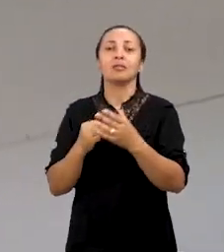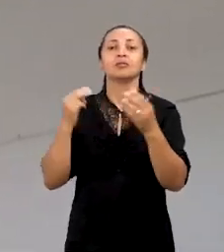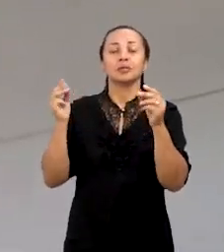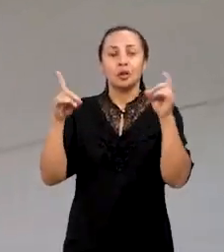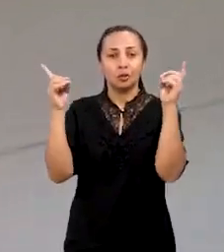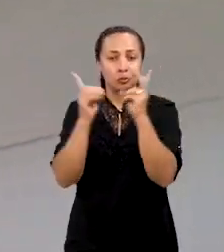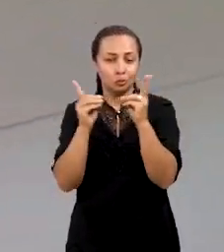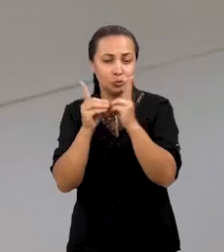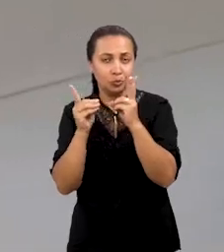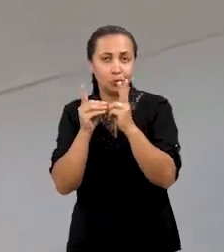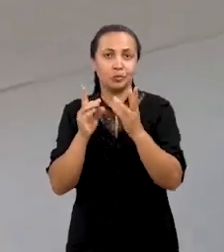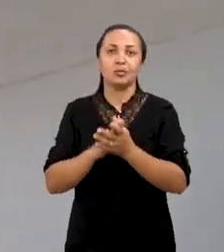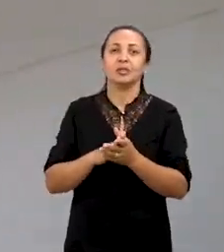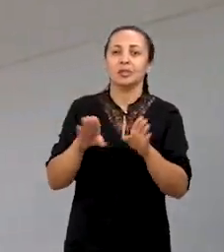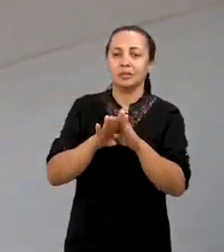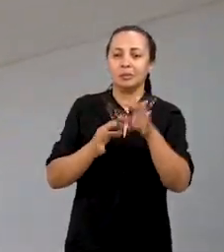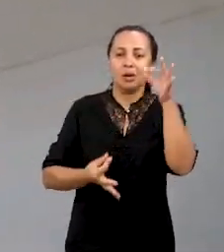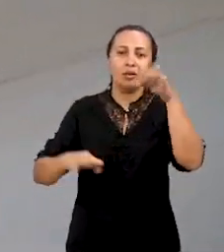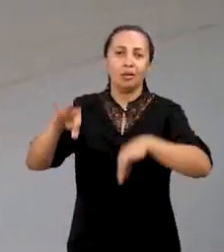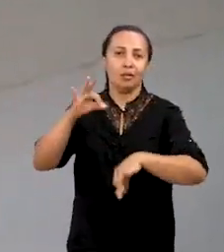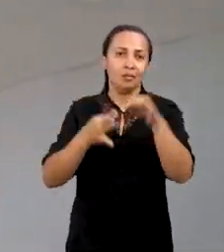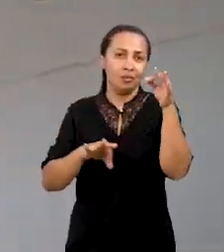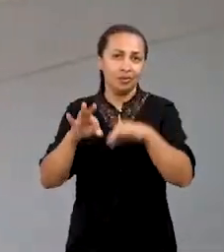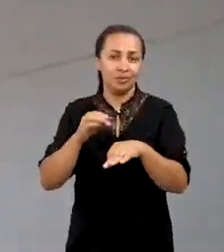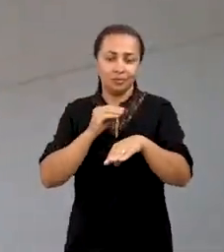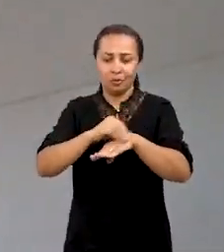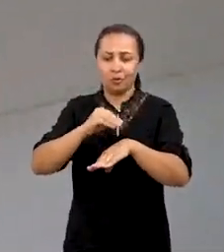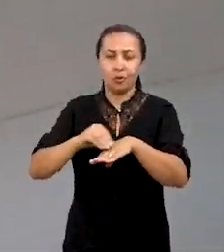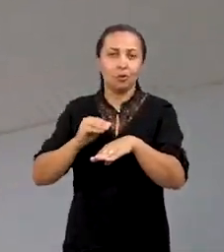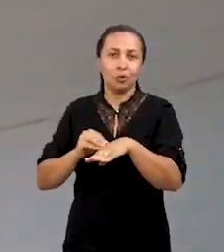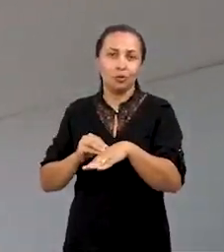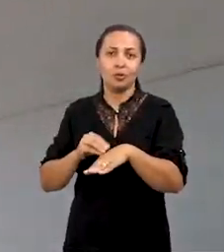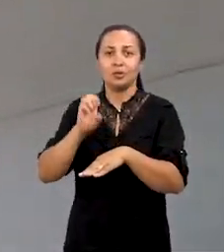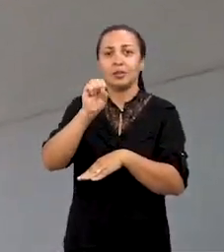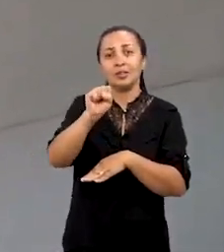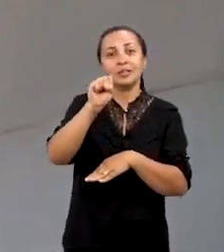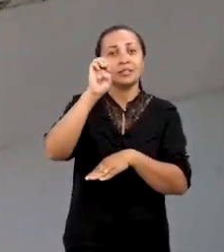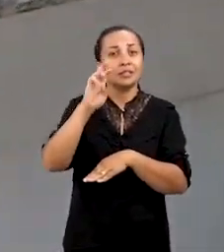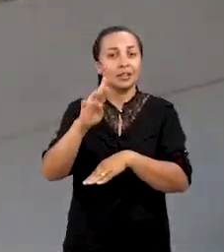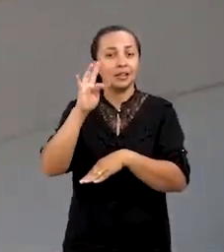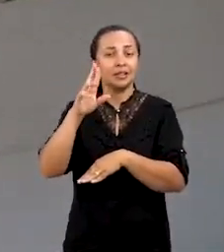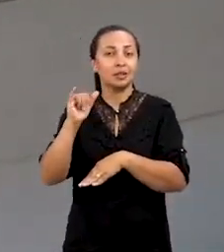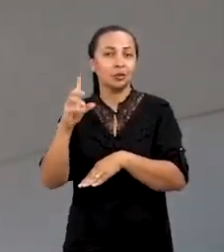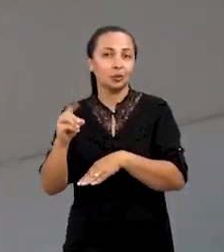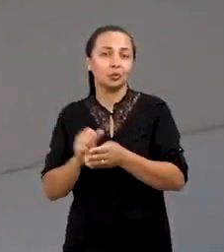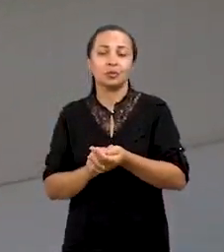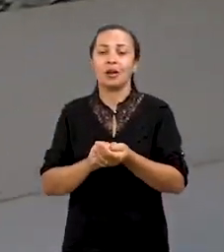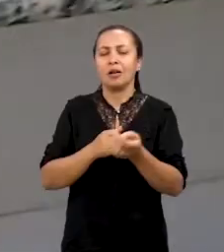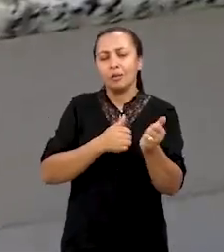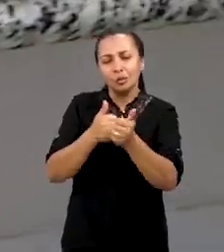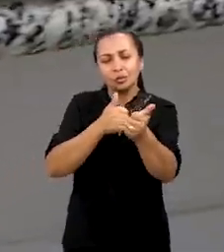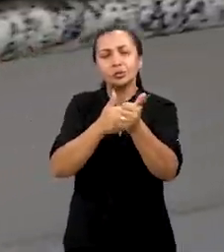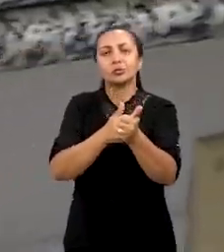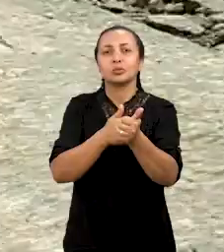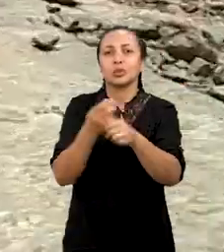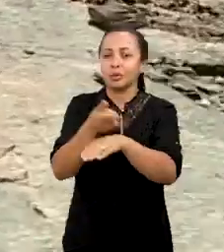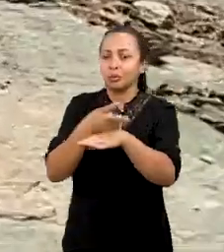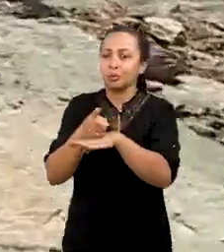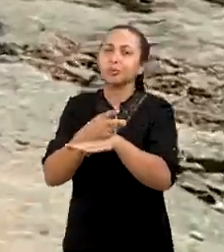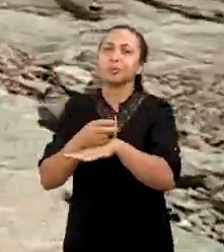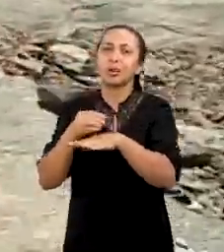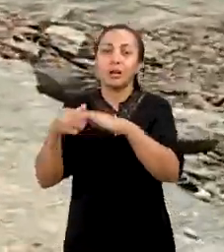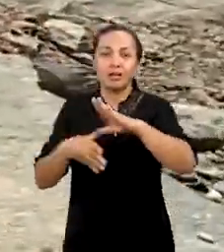do Rio Grande do Norte e ao Laboratório de Arqueologia do Ceridó, segue na busca pela descoberta e